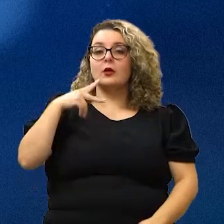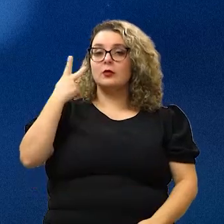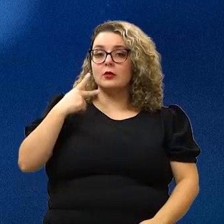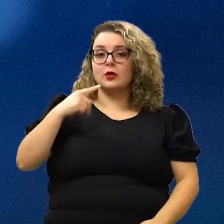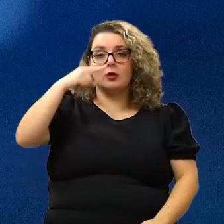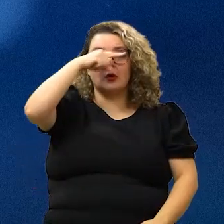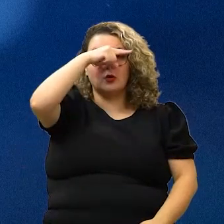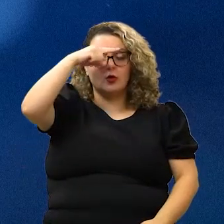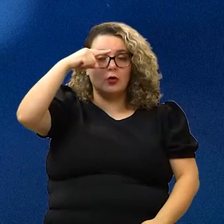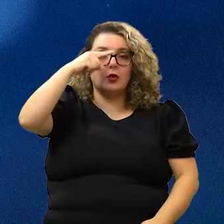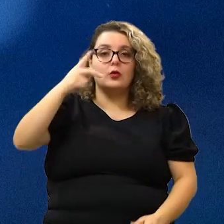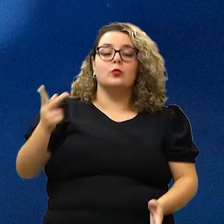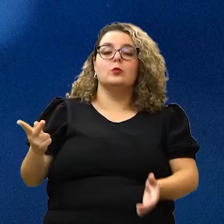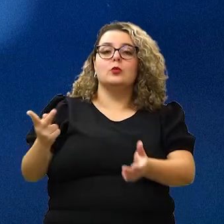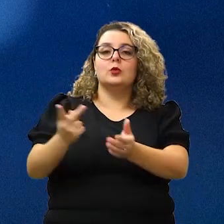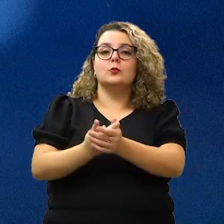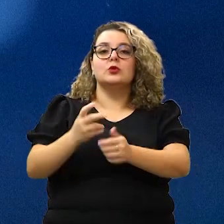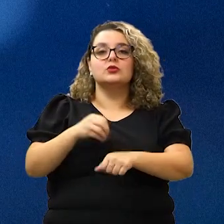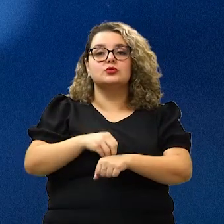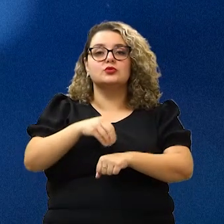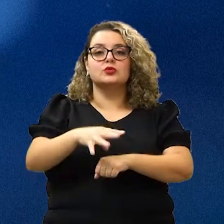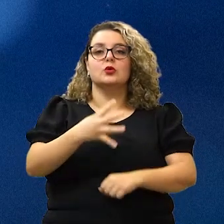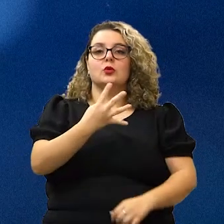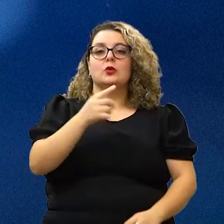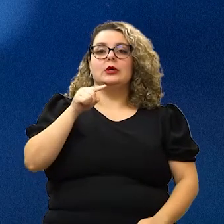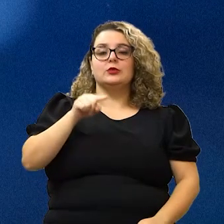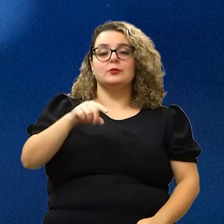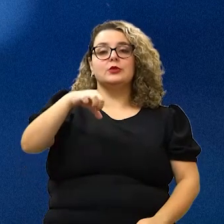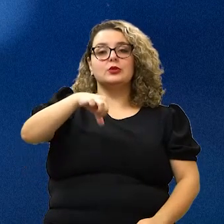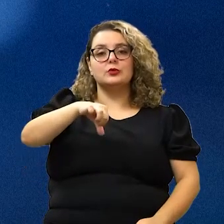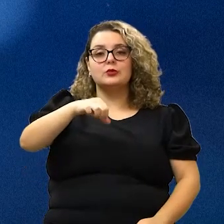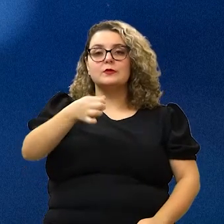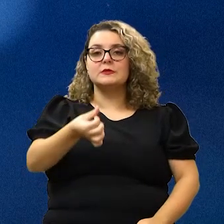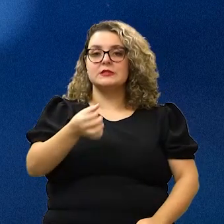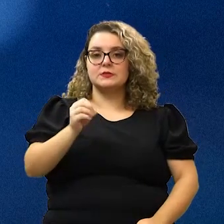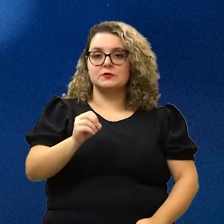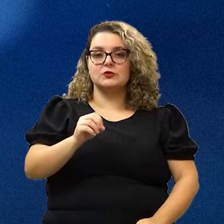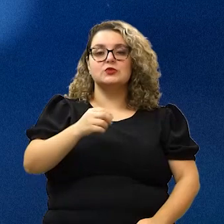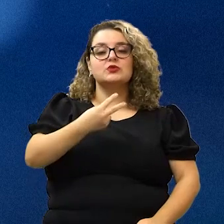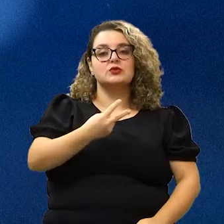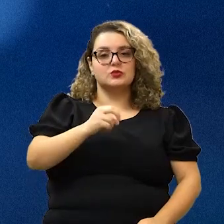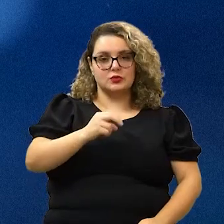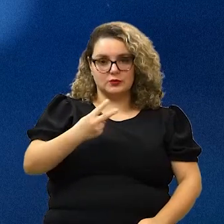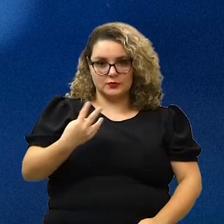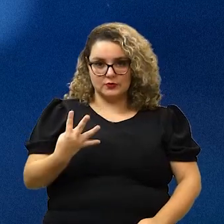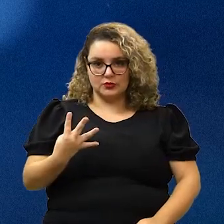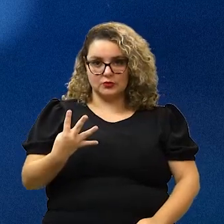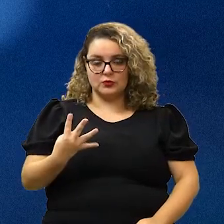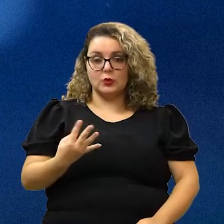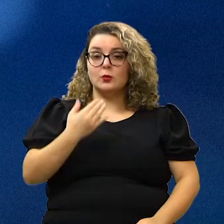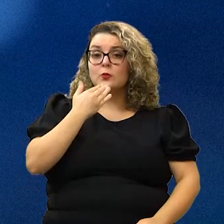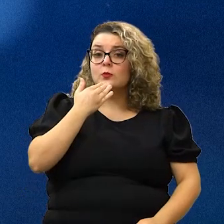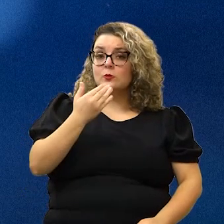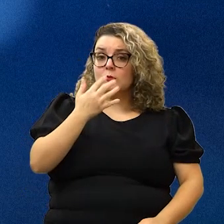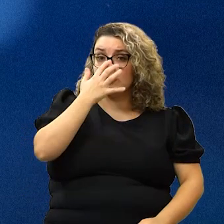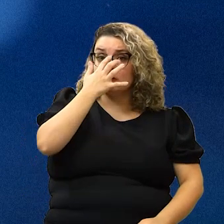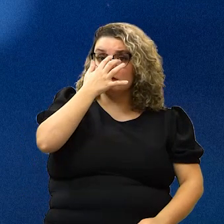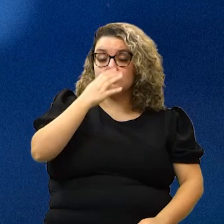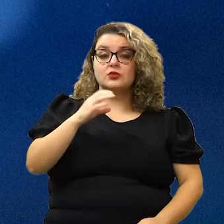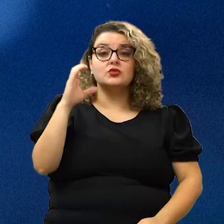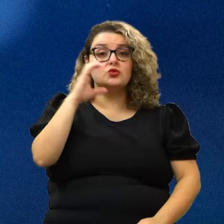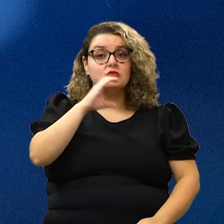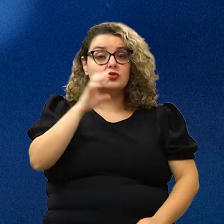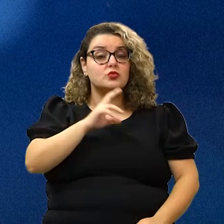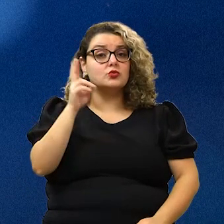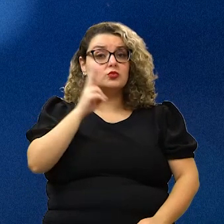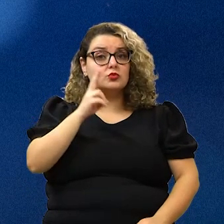O vereador Otto Alejandro protocolou a indicação 4.960 de 2024, solicitando em